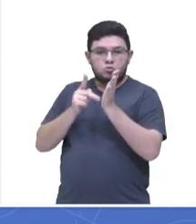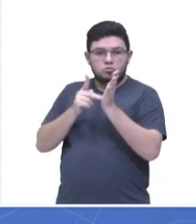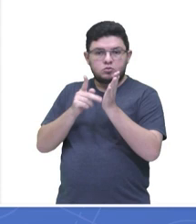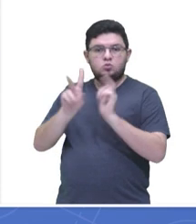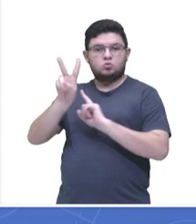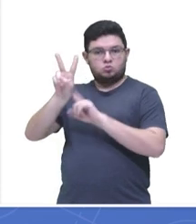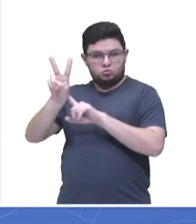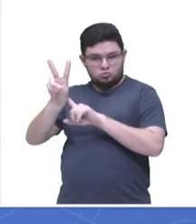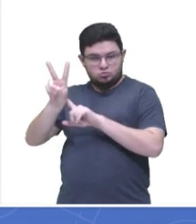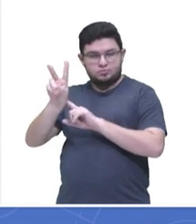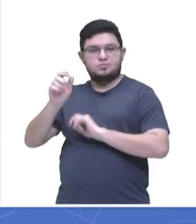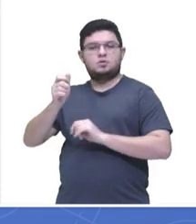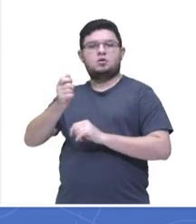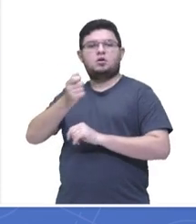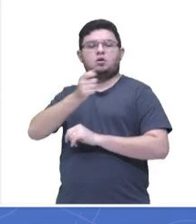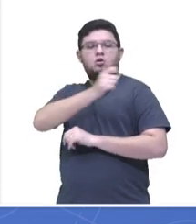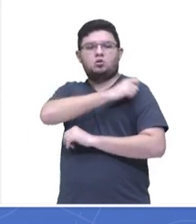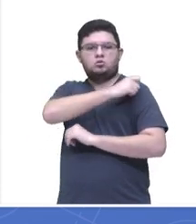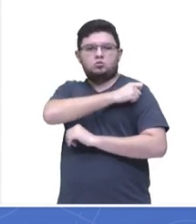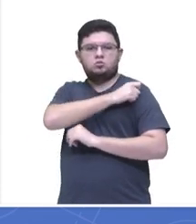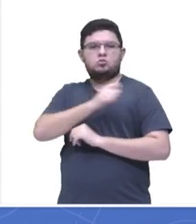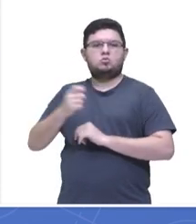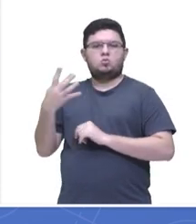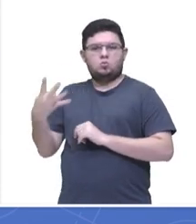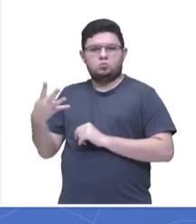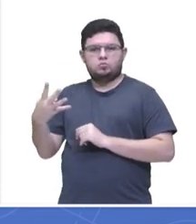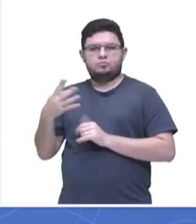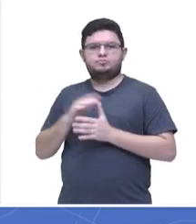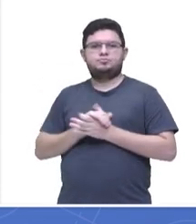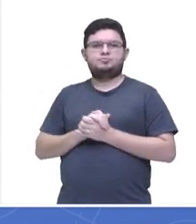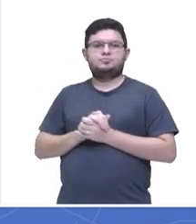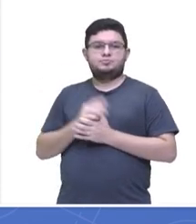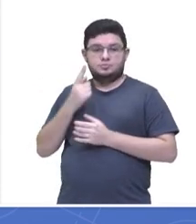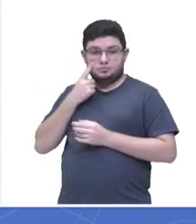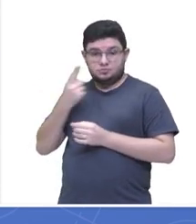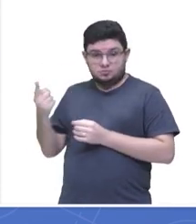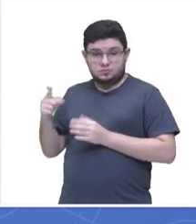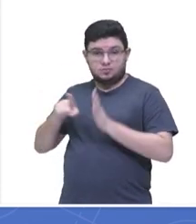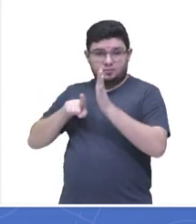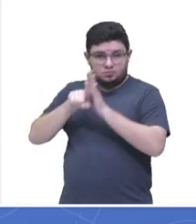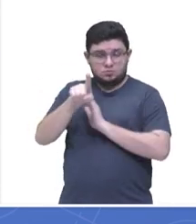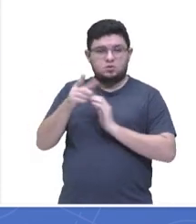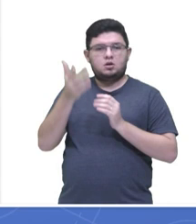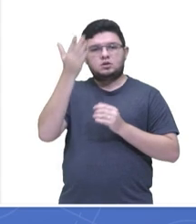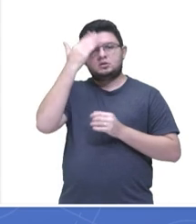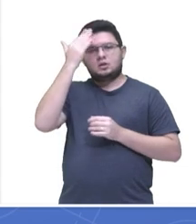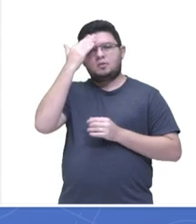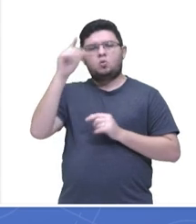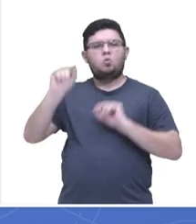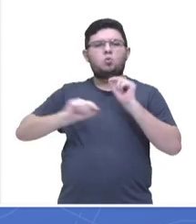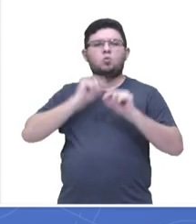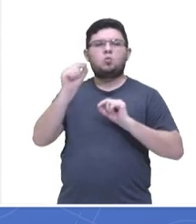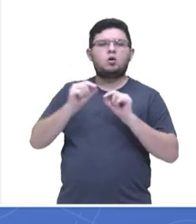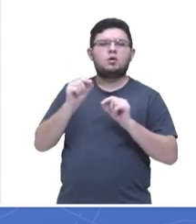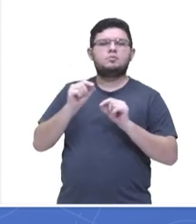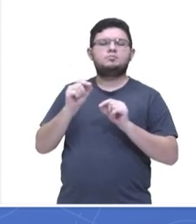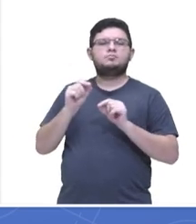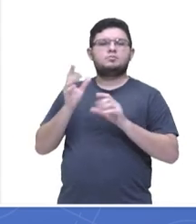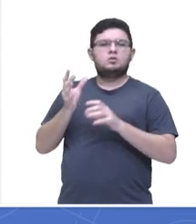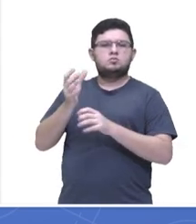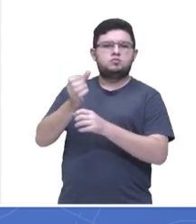questão quer saber justamente qual é a nota mediana. Vamos acompanhar então aqui, primeiramente,